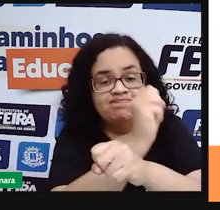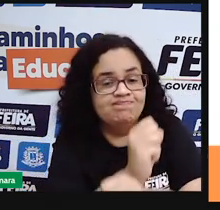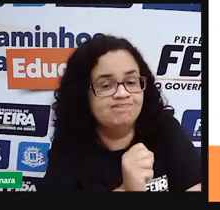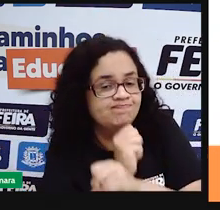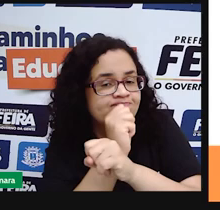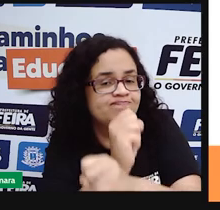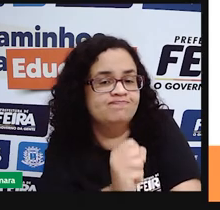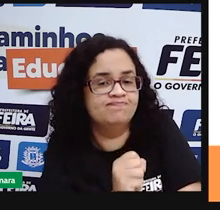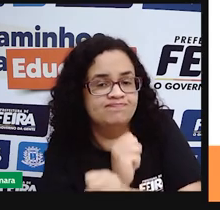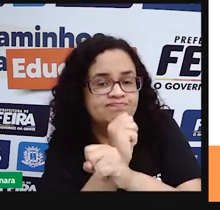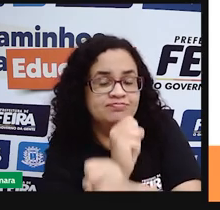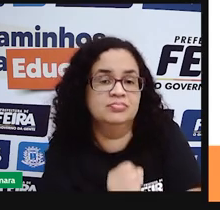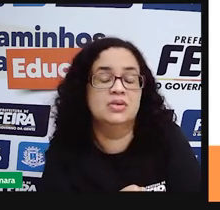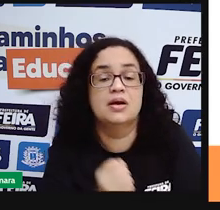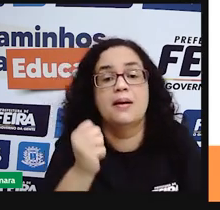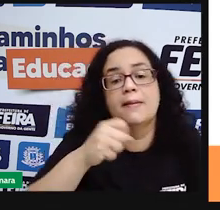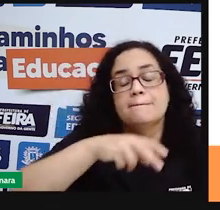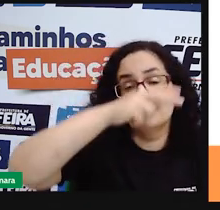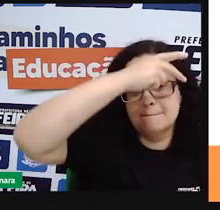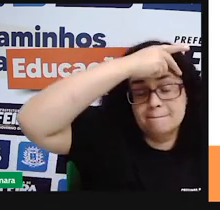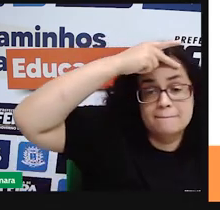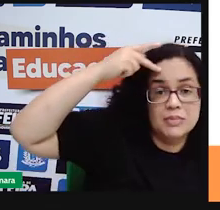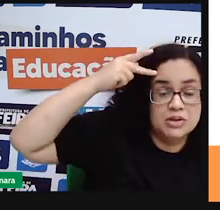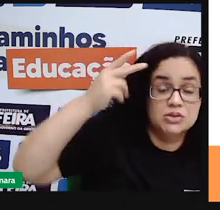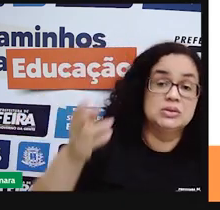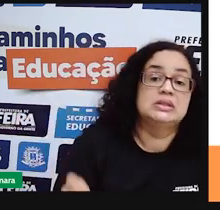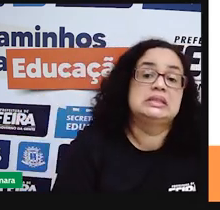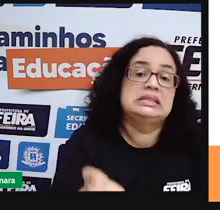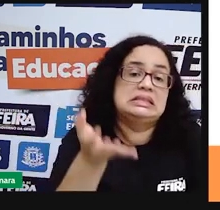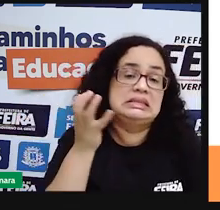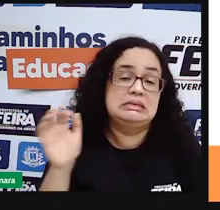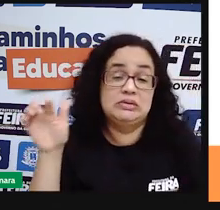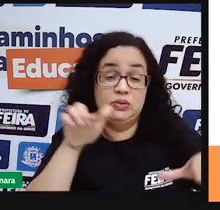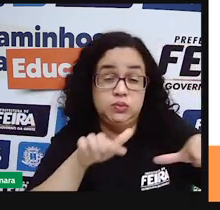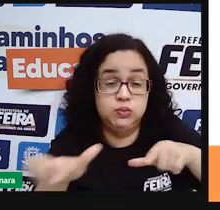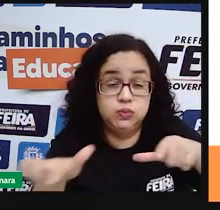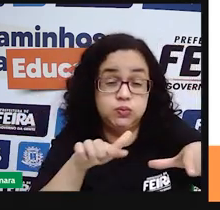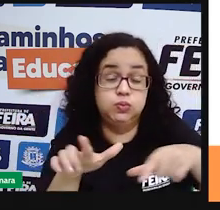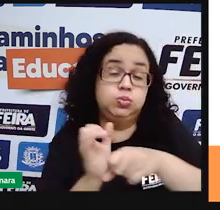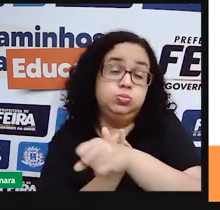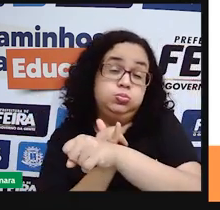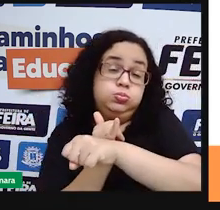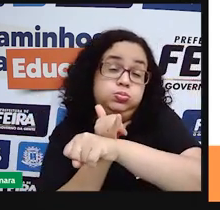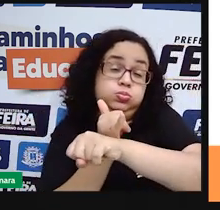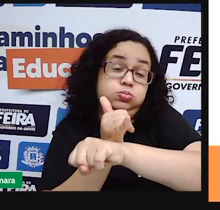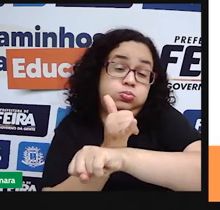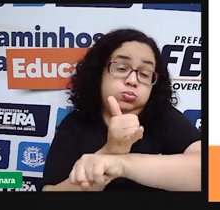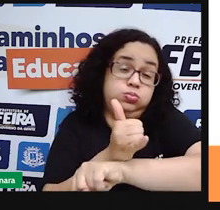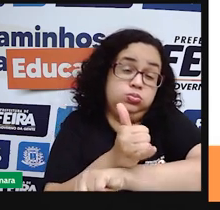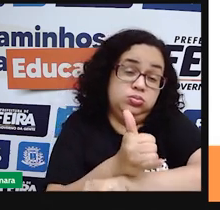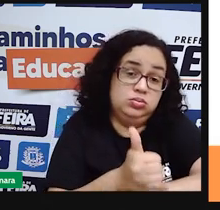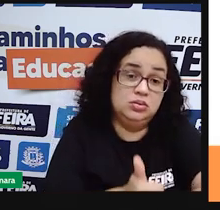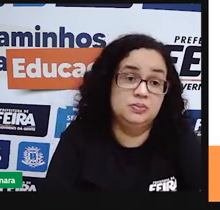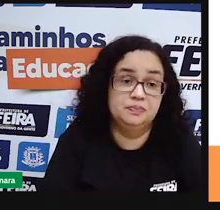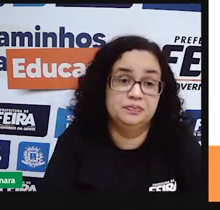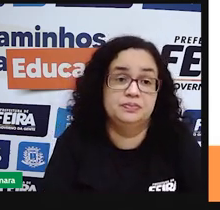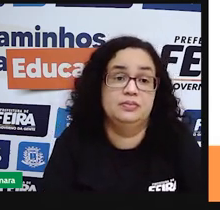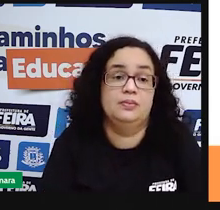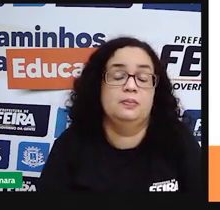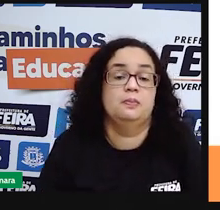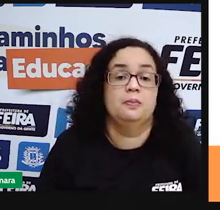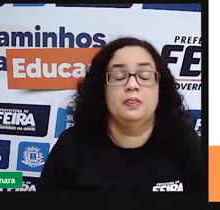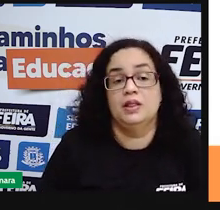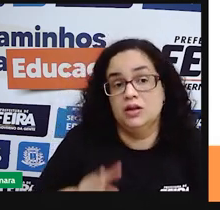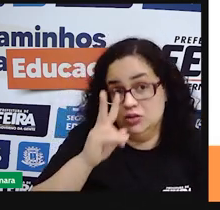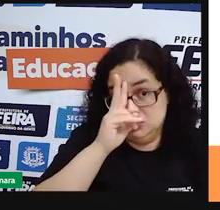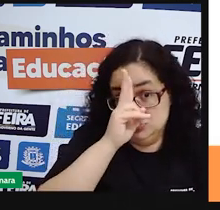as pessoas que iriam fazer todo o processo braçal, né? O processo ali que exigia mais força na